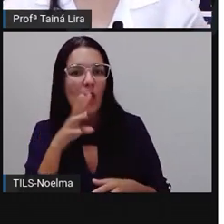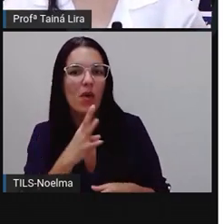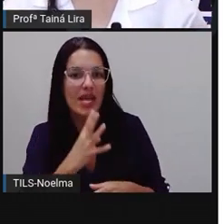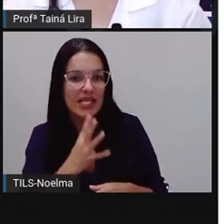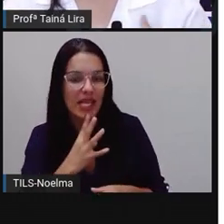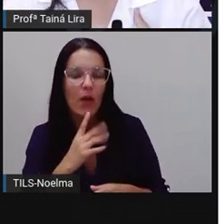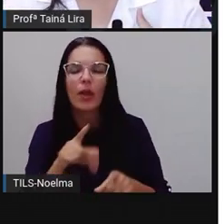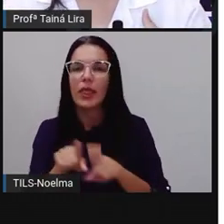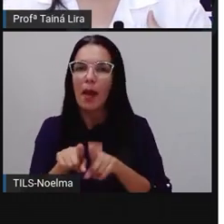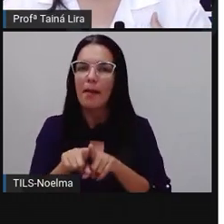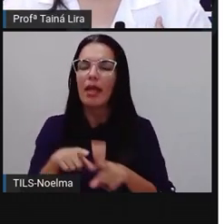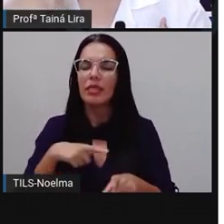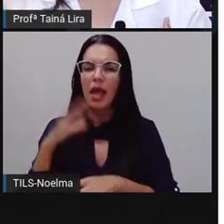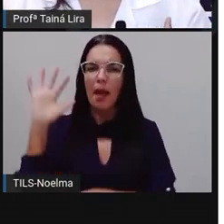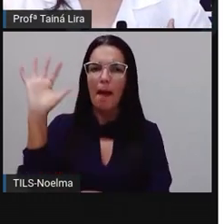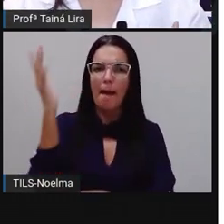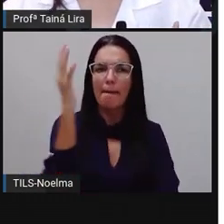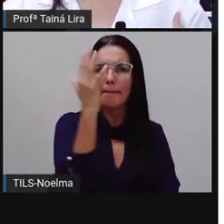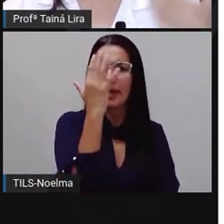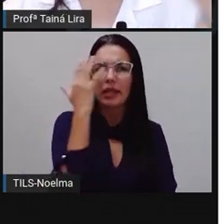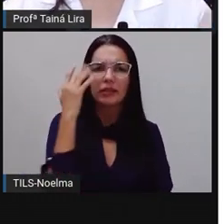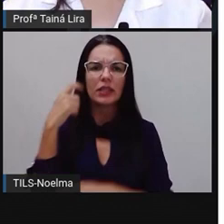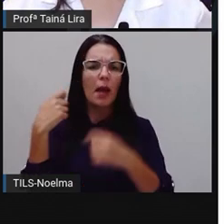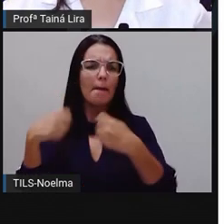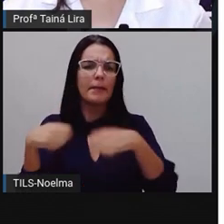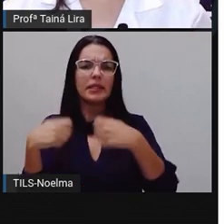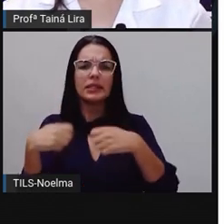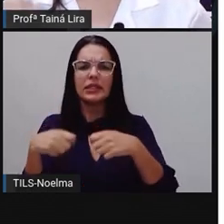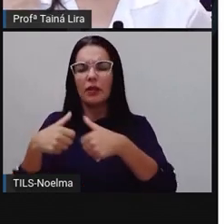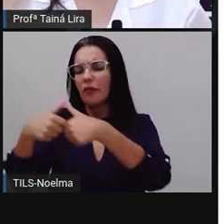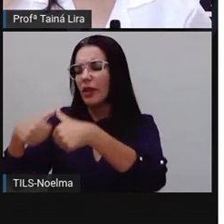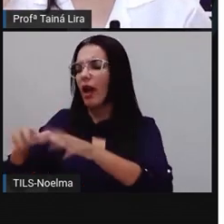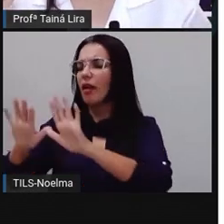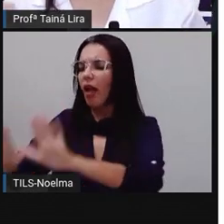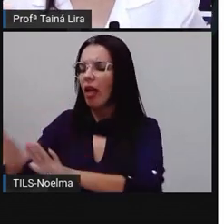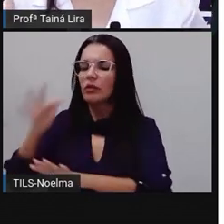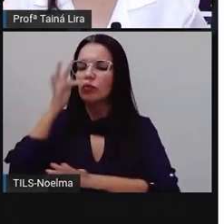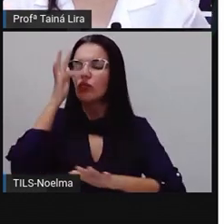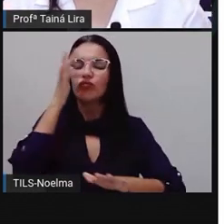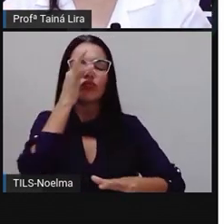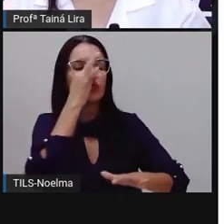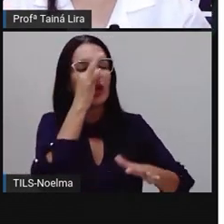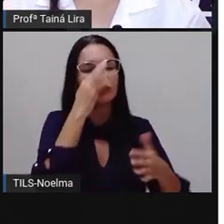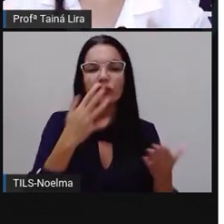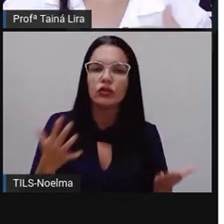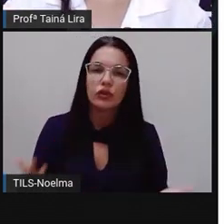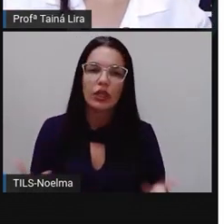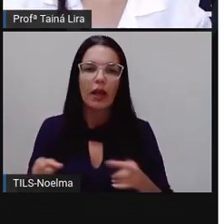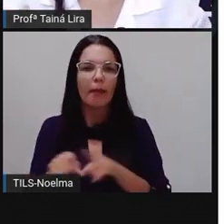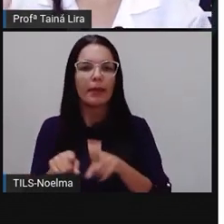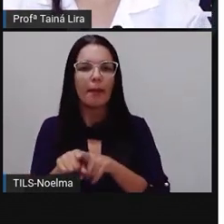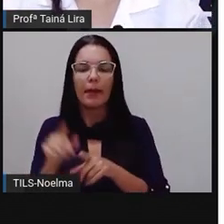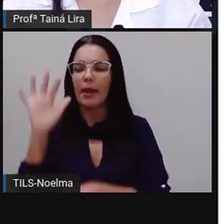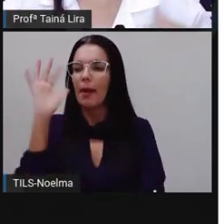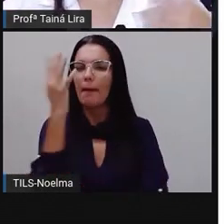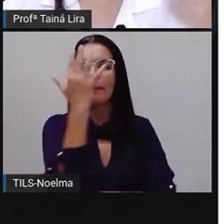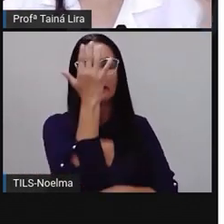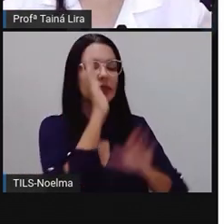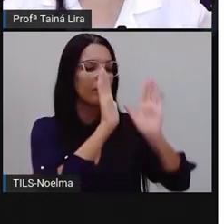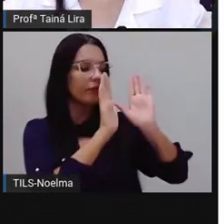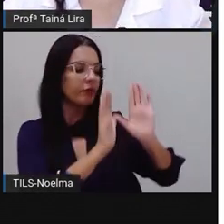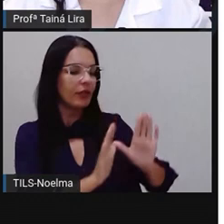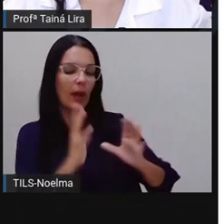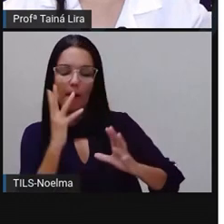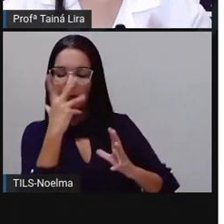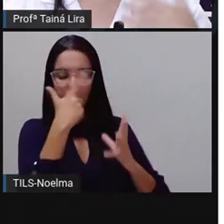existem plantas que precisam ficar no jardim, assim como existem plantas que nós conseguimos, né? Colocar ali